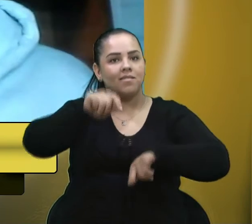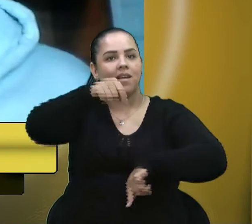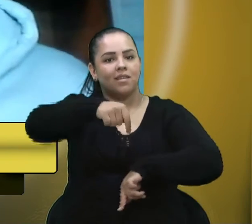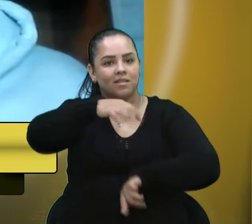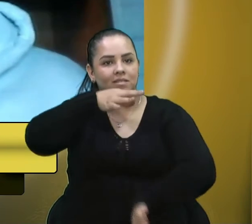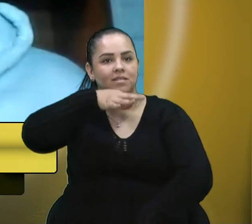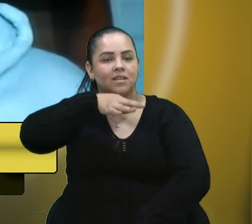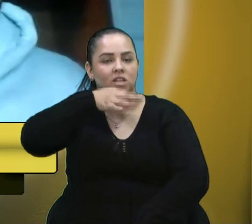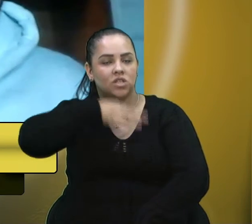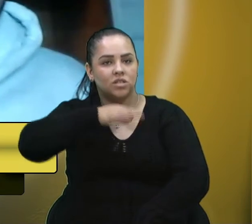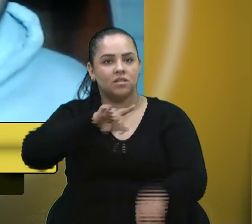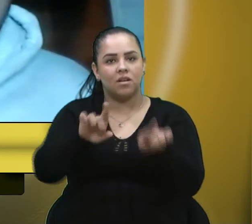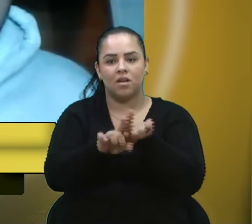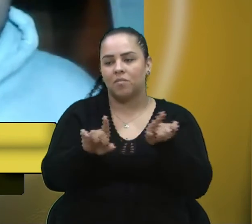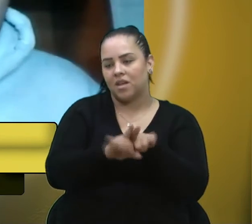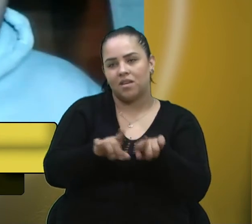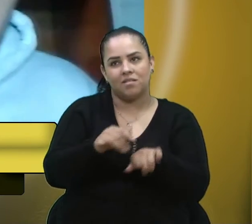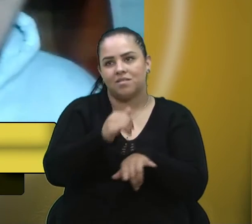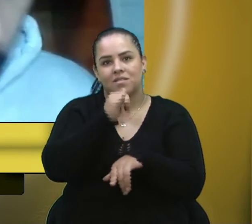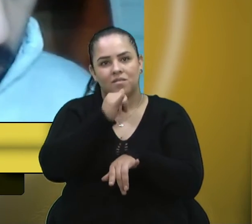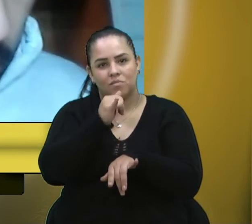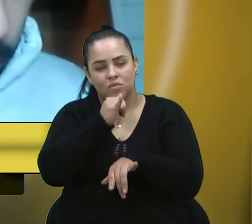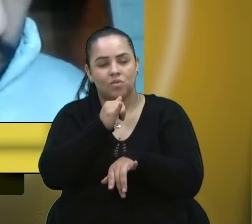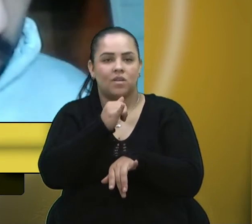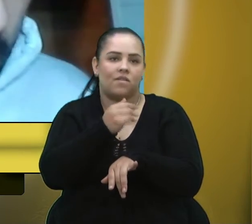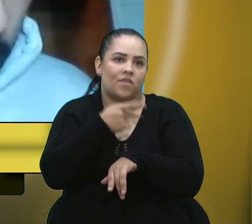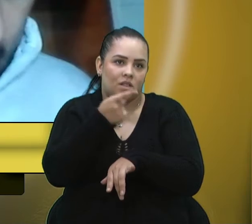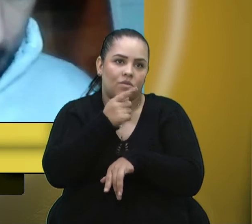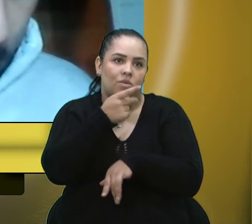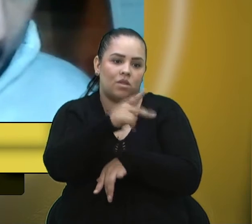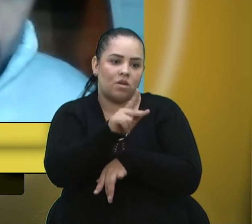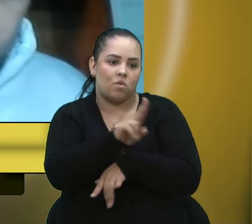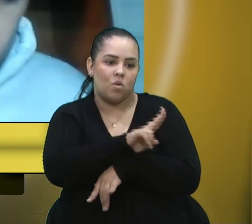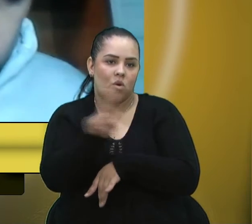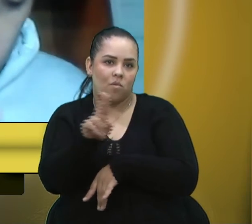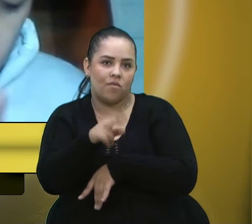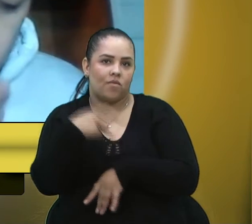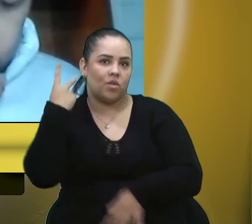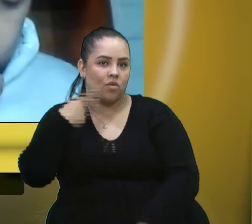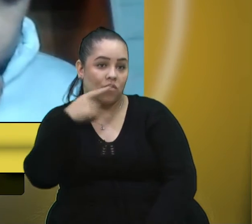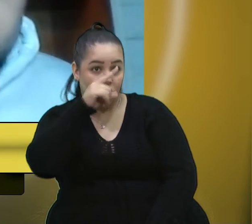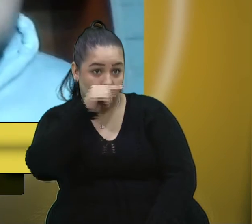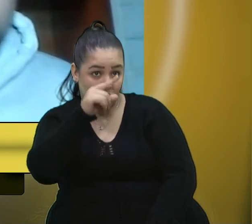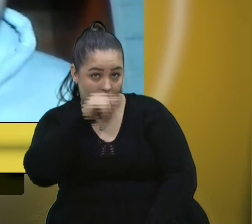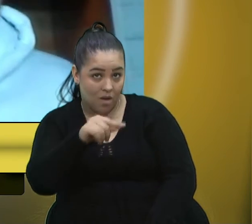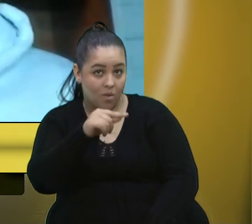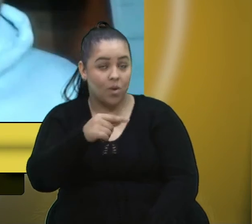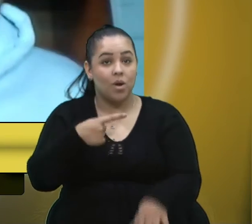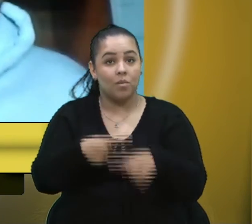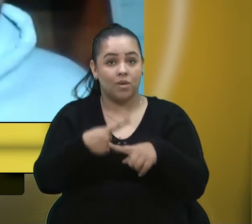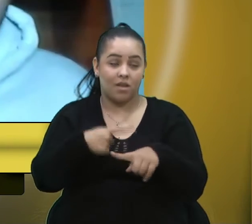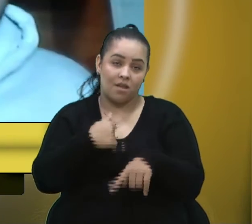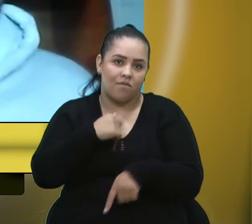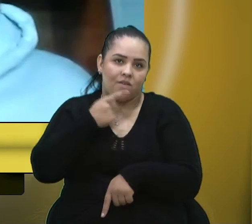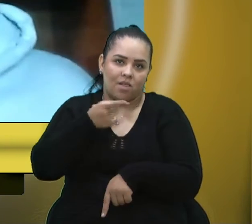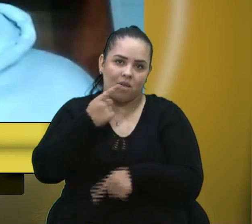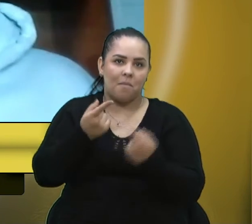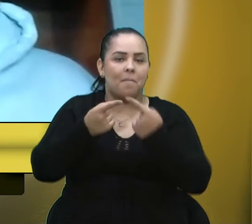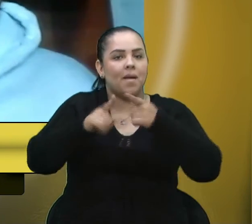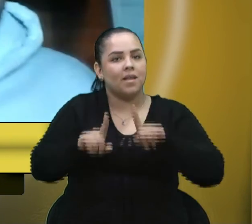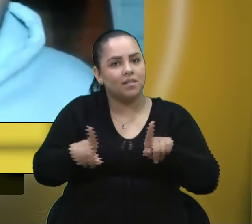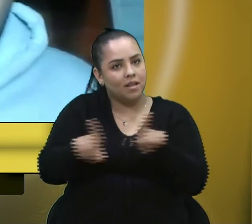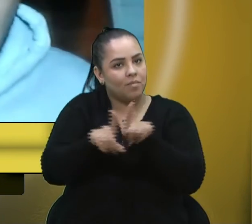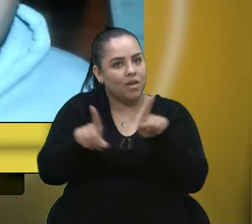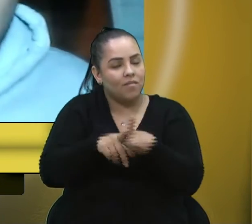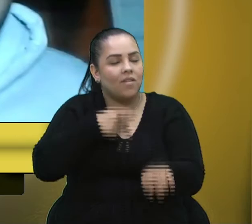de Fazenda Souza, e me permita usar o seu nome, vereador Fantinel, que é de lá, por isso que eu fiz essa menção. Mas para destacar a